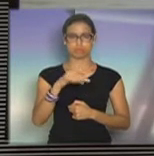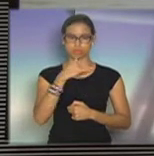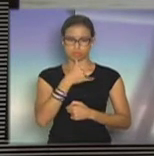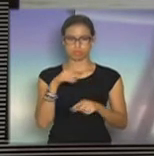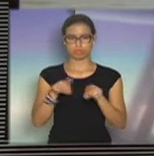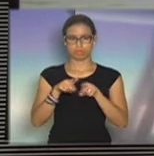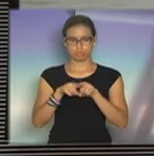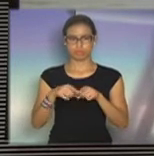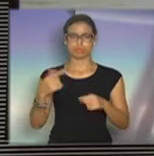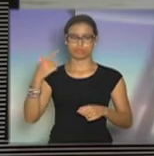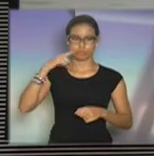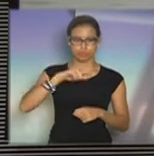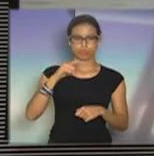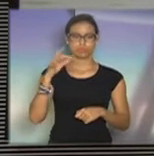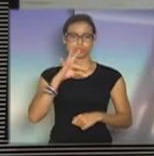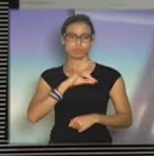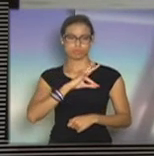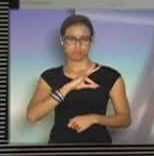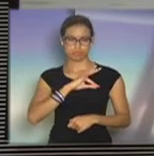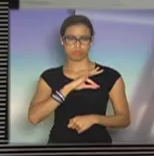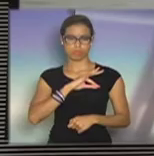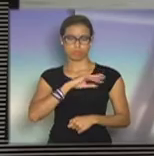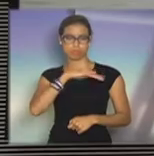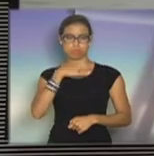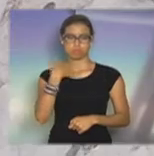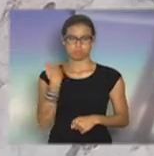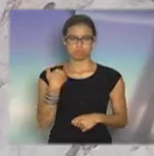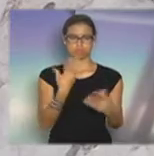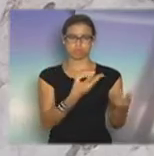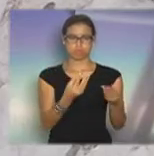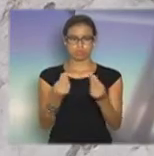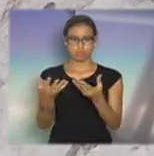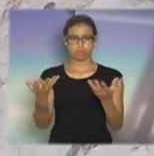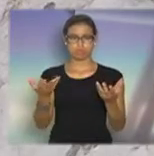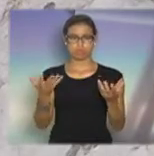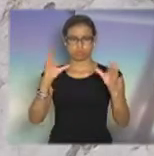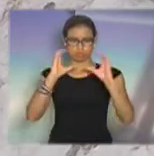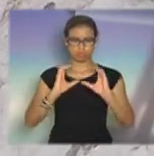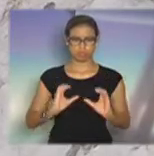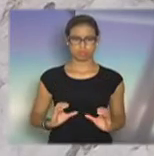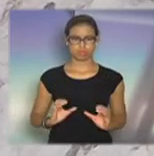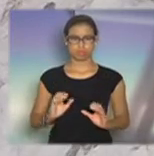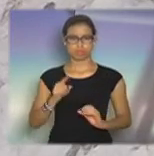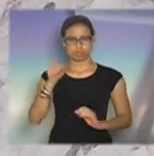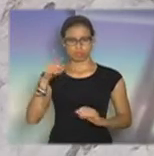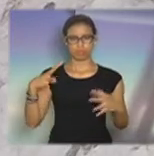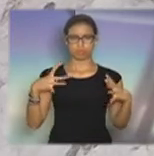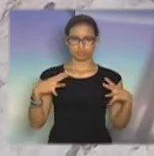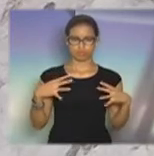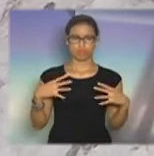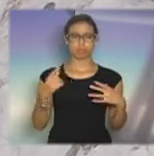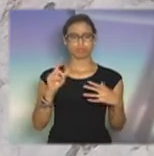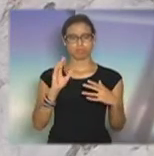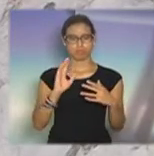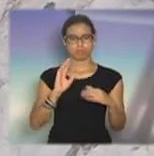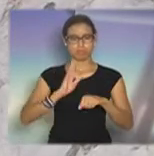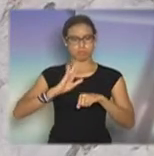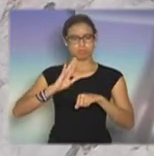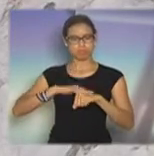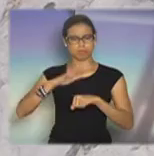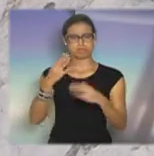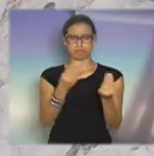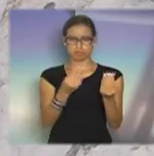Mais um policial militar morto. Muitos aí, hoje esse cidadão, esse policial foi de folga, mas nós temos tido muitos policiais